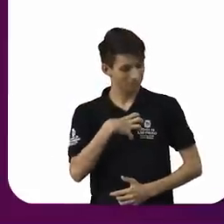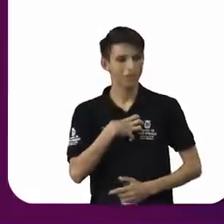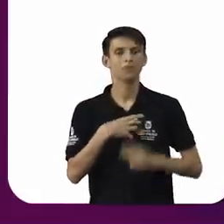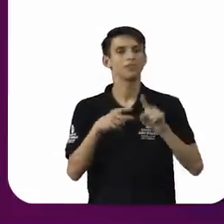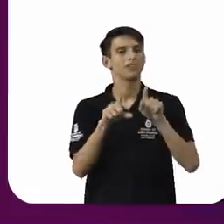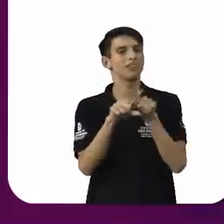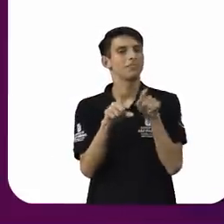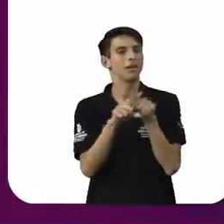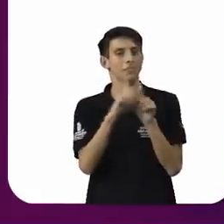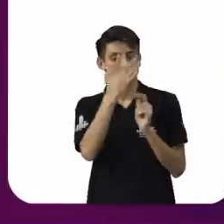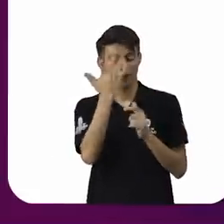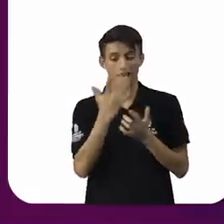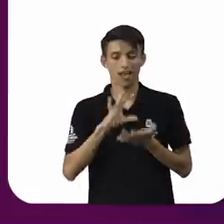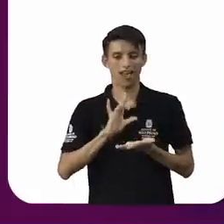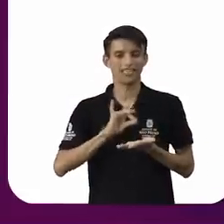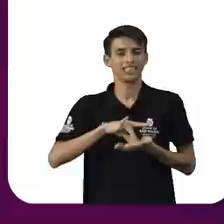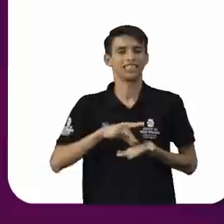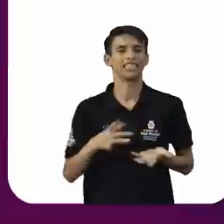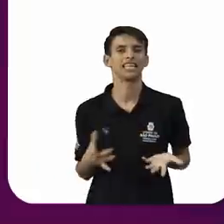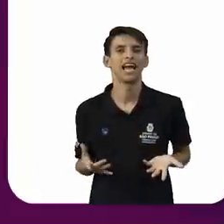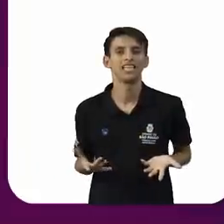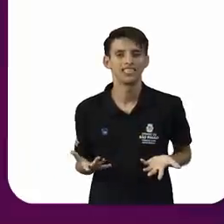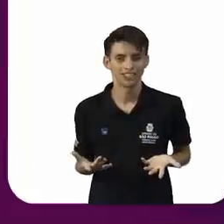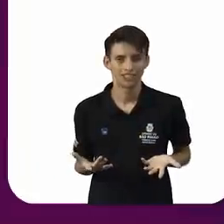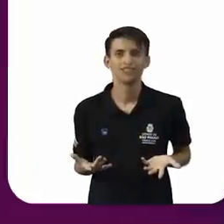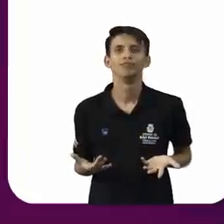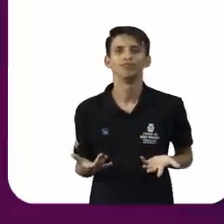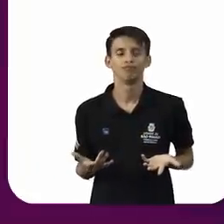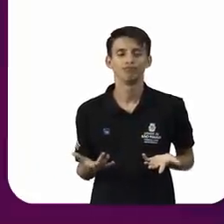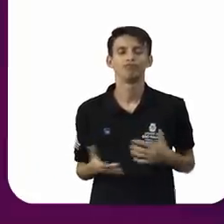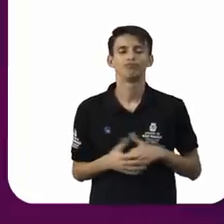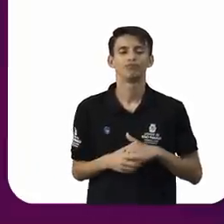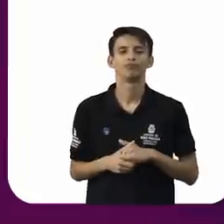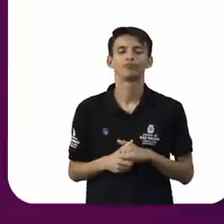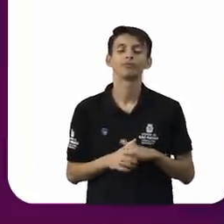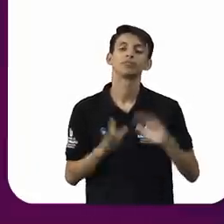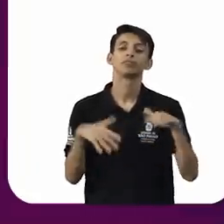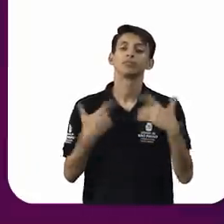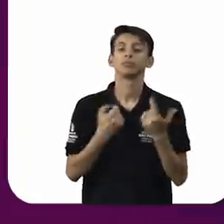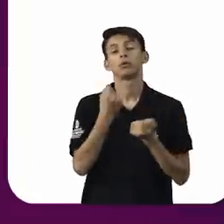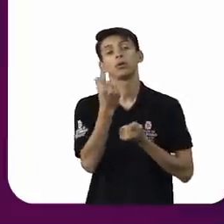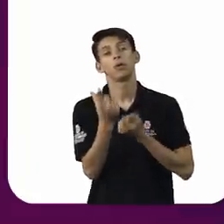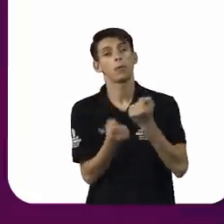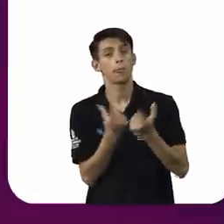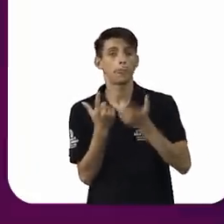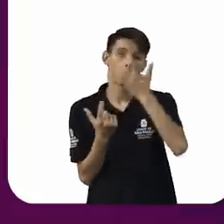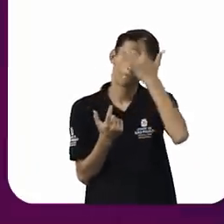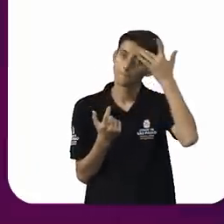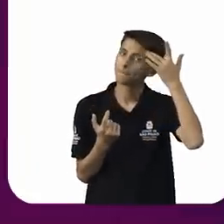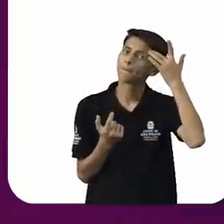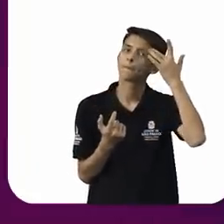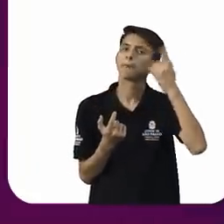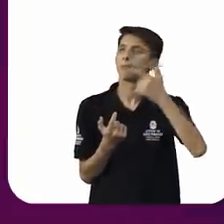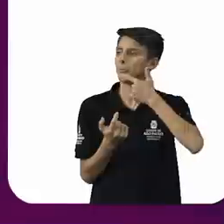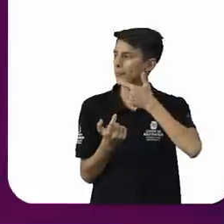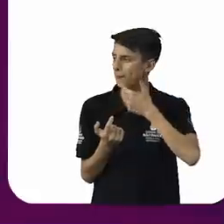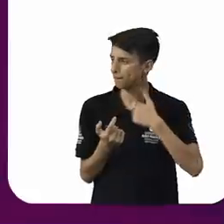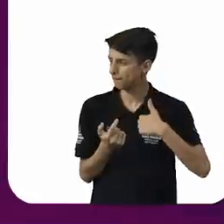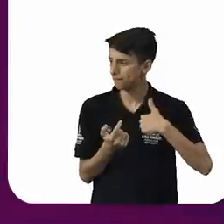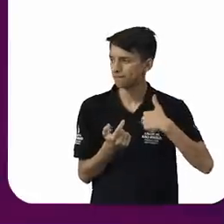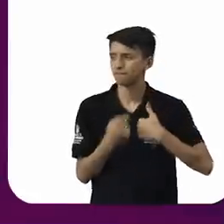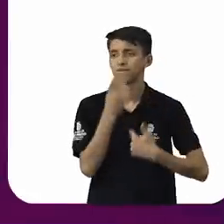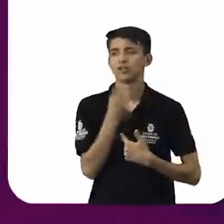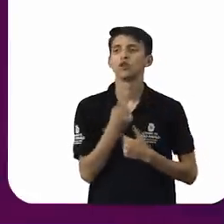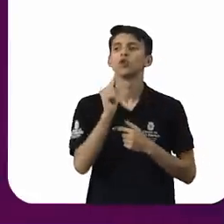dignidade da pessoa humana. Não é? Então, algumas pessoas, né? Eu estou fortalecendo